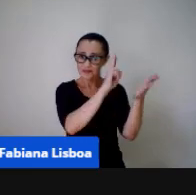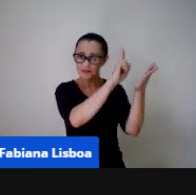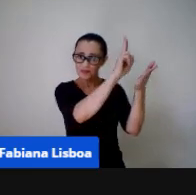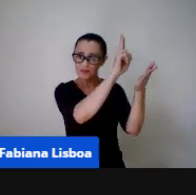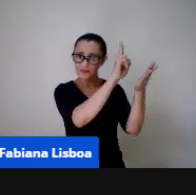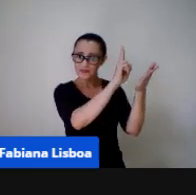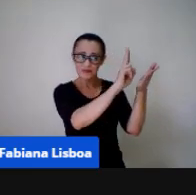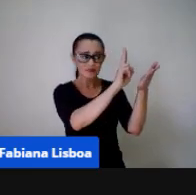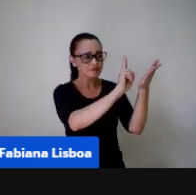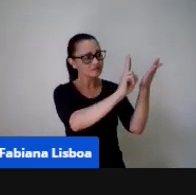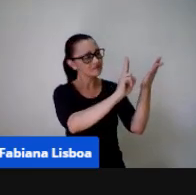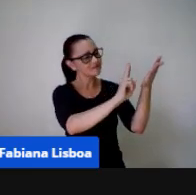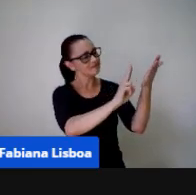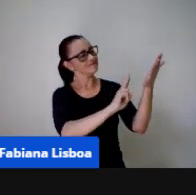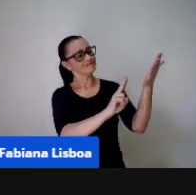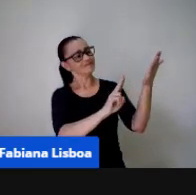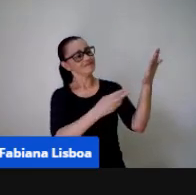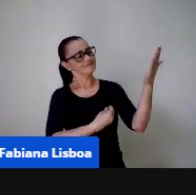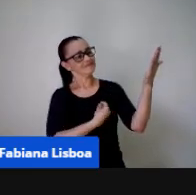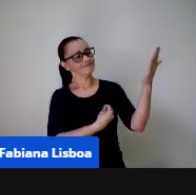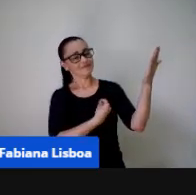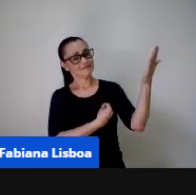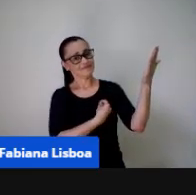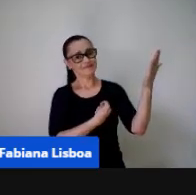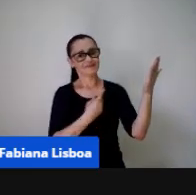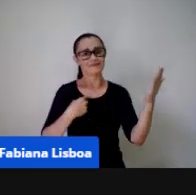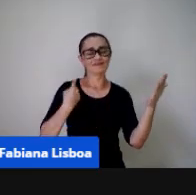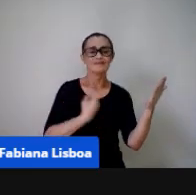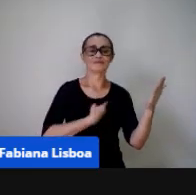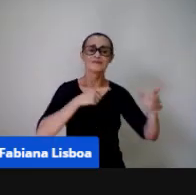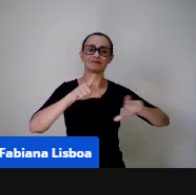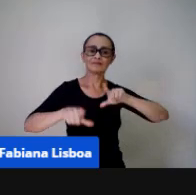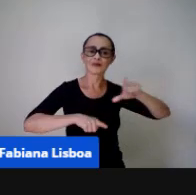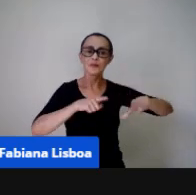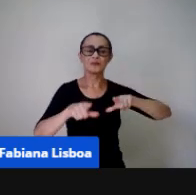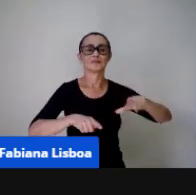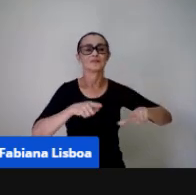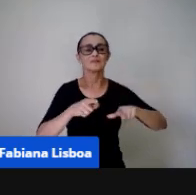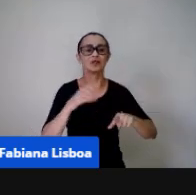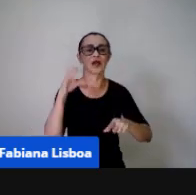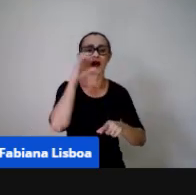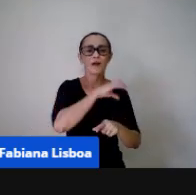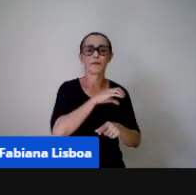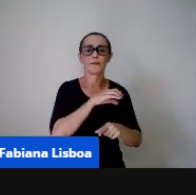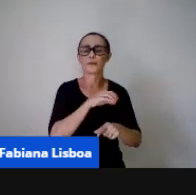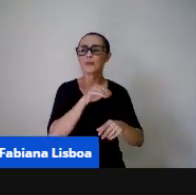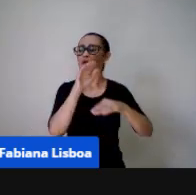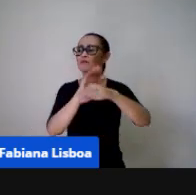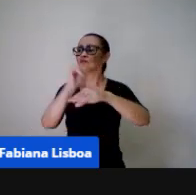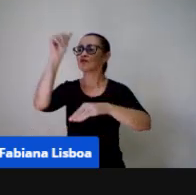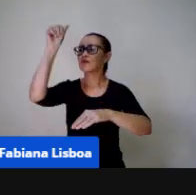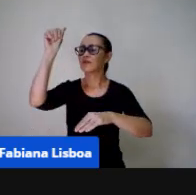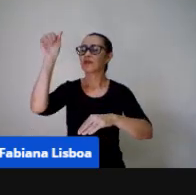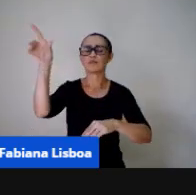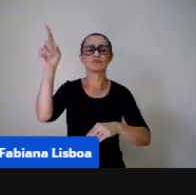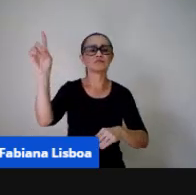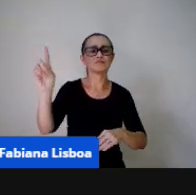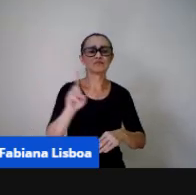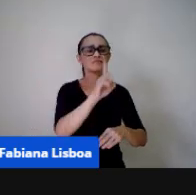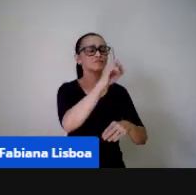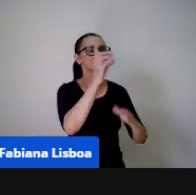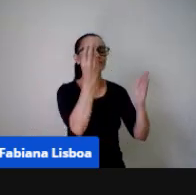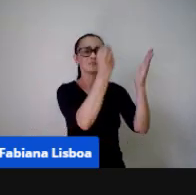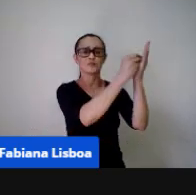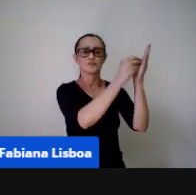sua presença naquele dia quando a gente trabalha de forma rápida né? a gente chama fulano fulano pega e coloca ciclano pega e